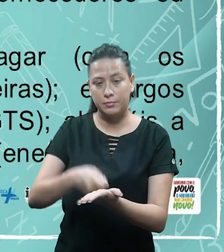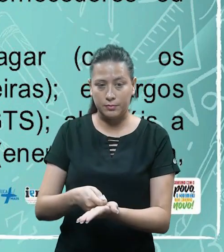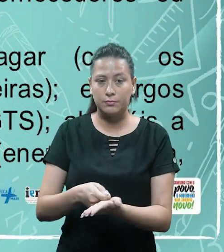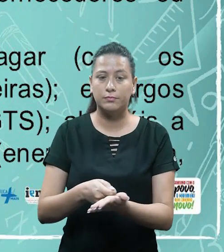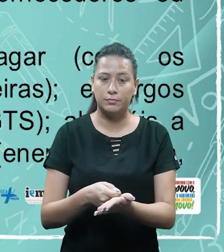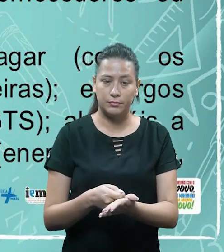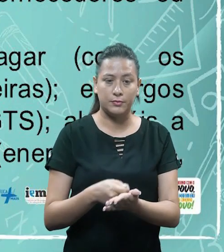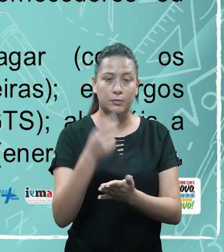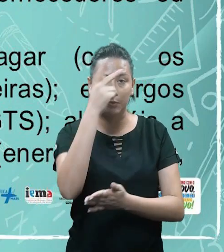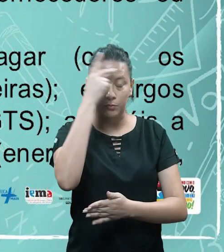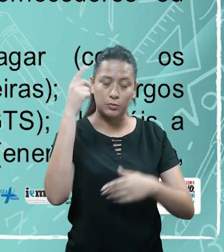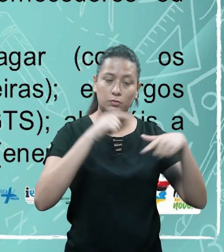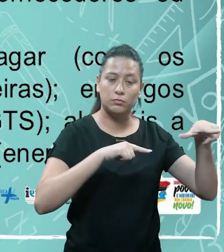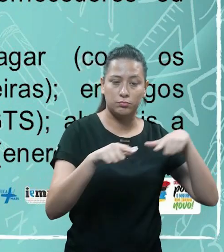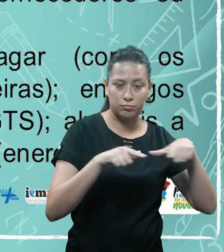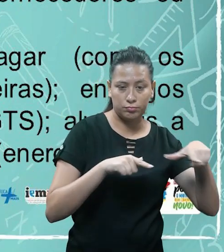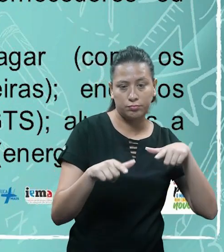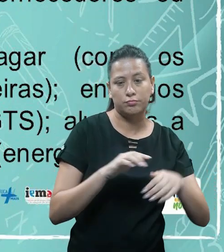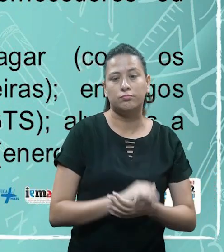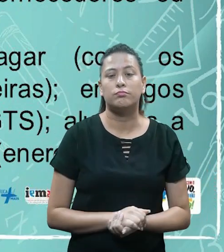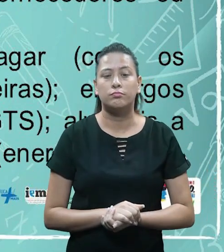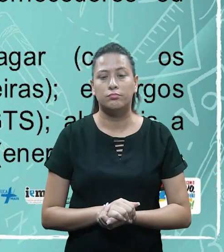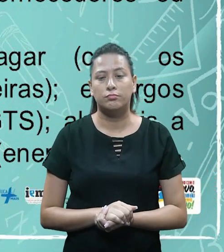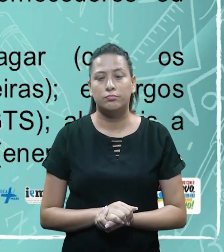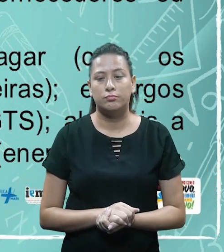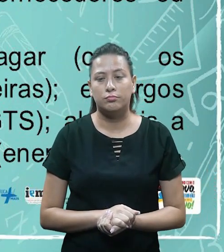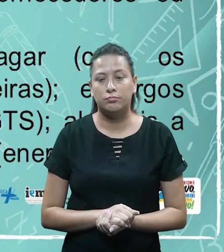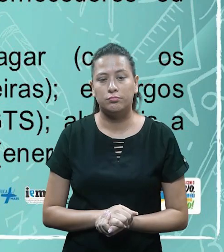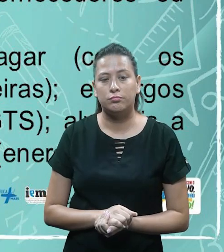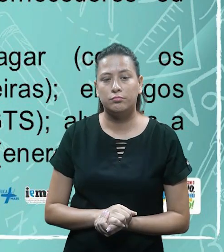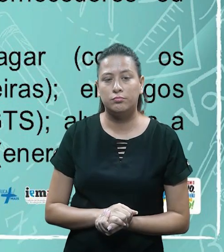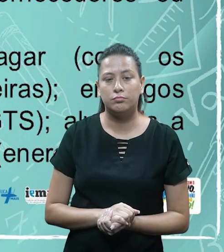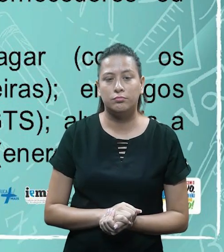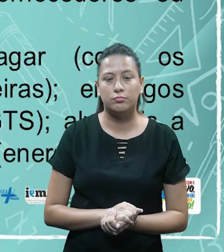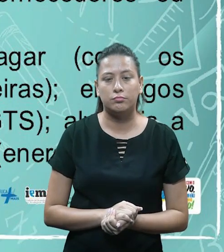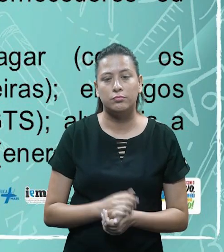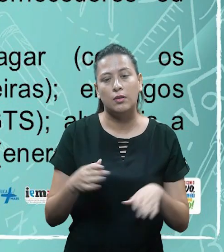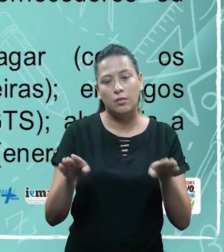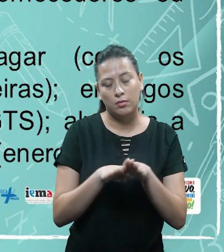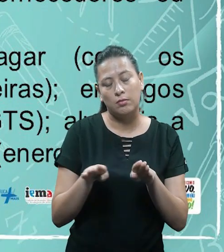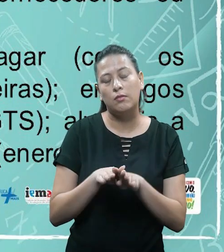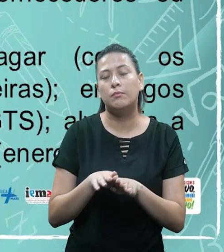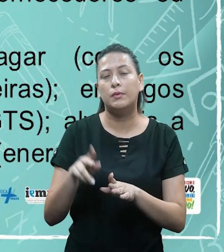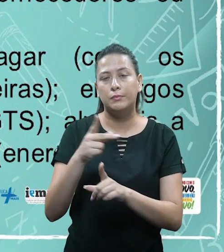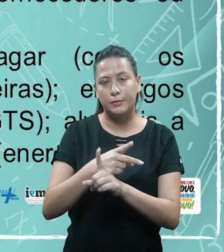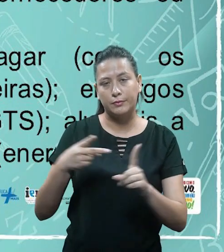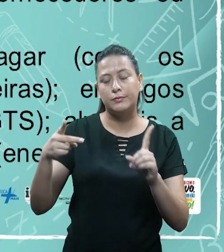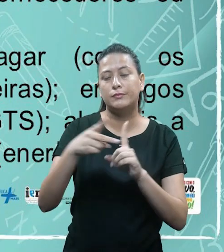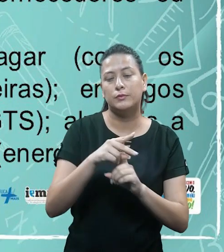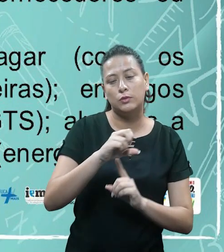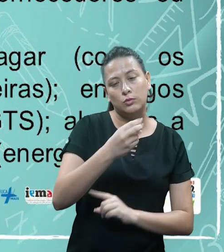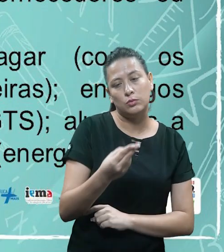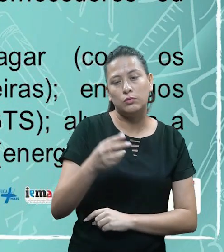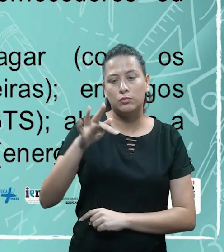salários a pagar com seus funcionários colaboradores, os financiamentos, os encargos sociais a pagar, no caso de previdência social FGTS,